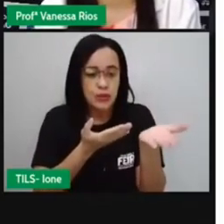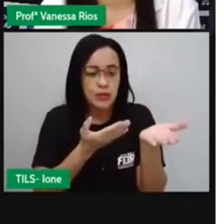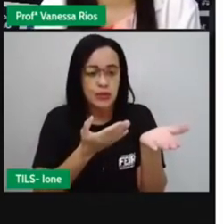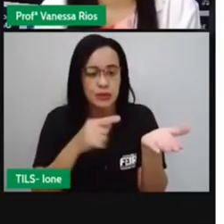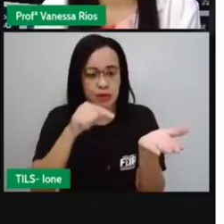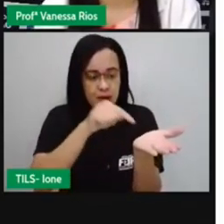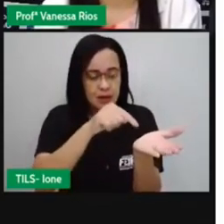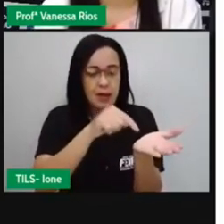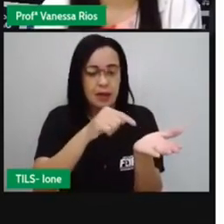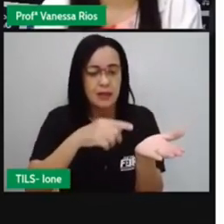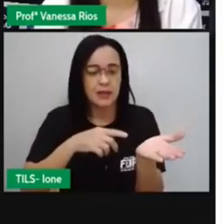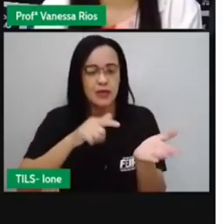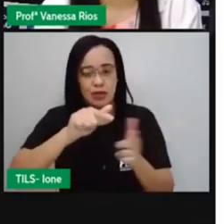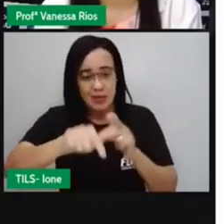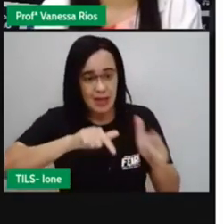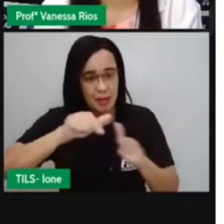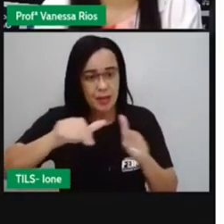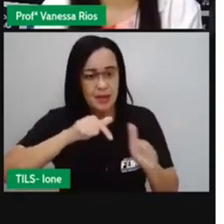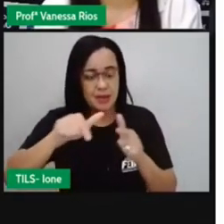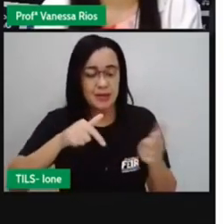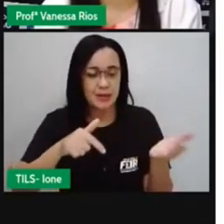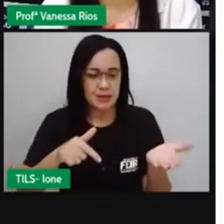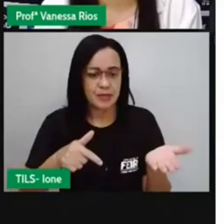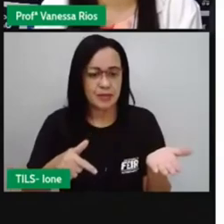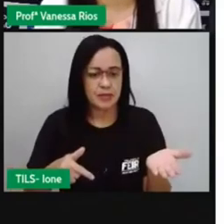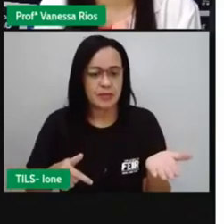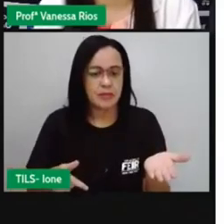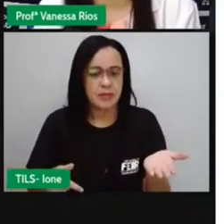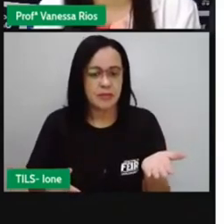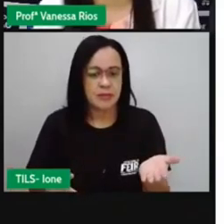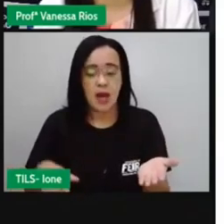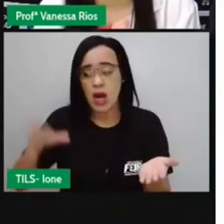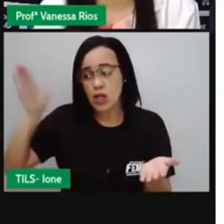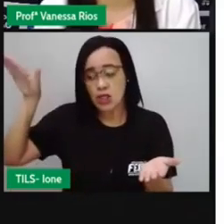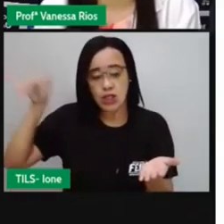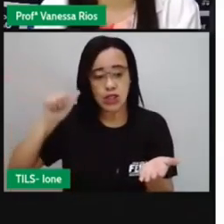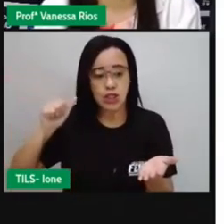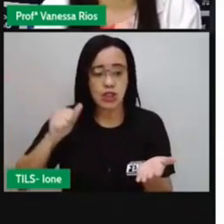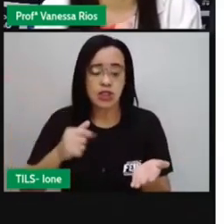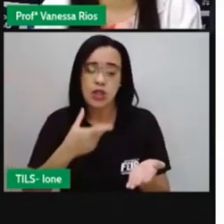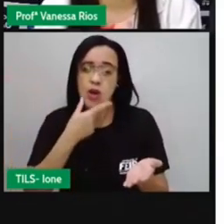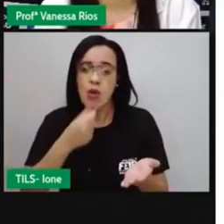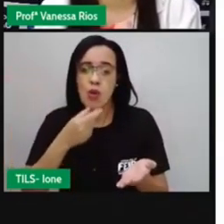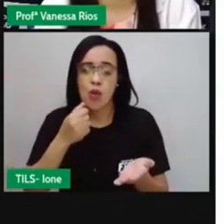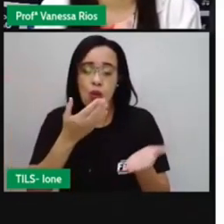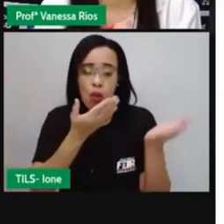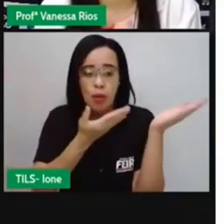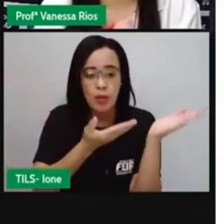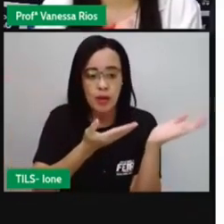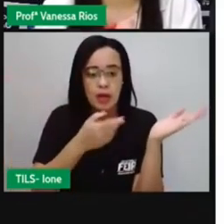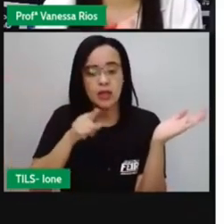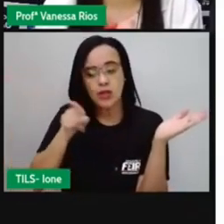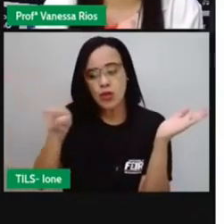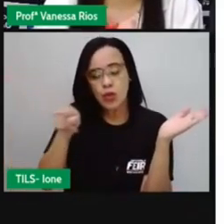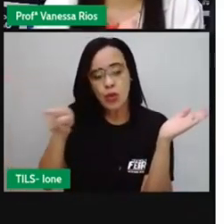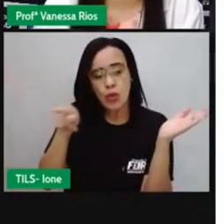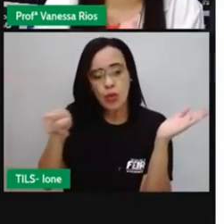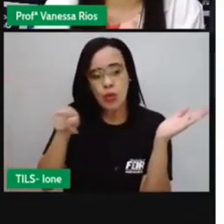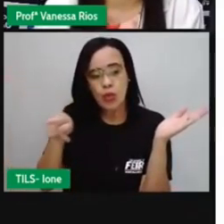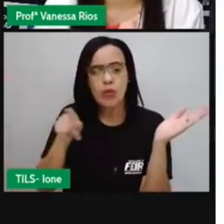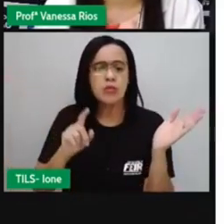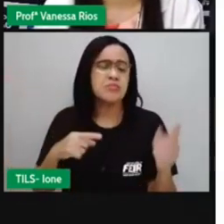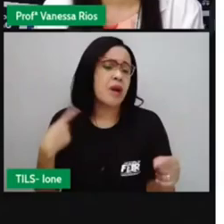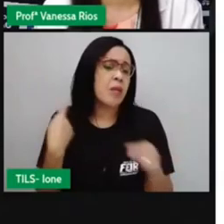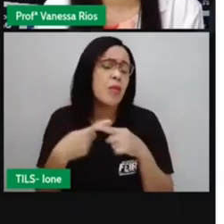Passada aí pelo cartoon. Ao chamar o garçom e apontar para o prato do outro cliente, qual seria o objetivo,